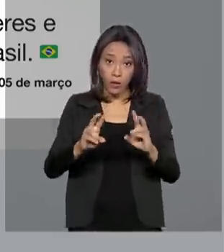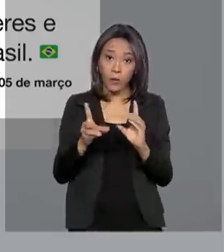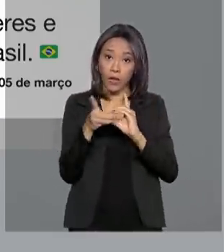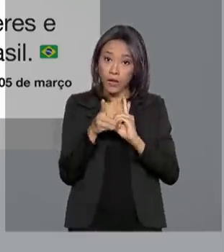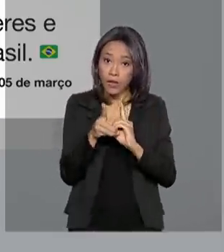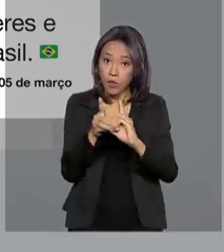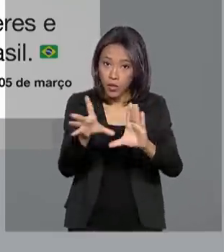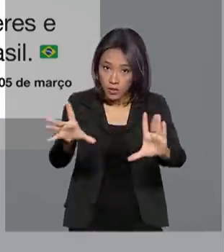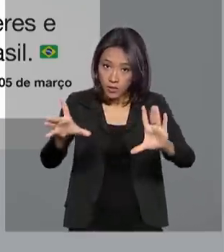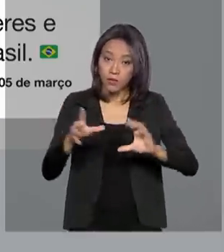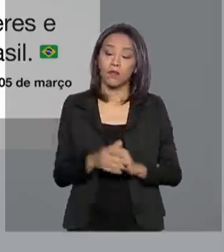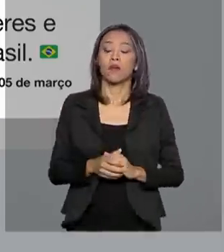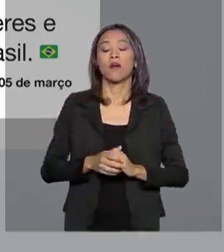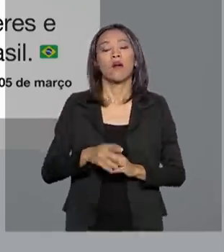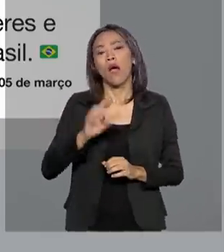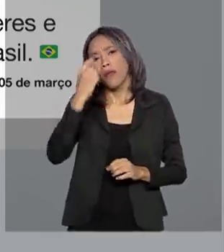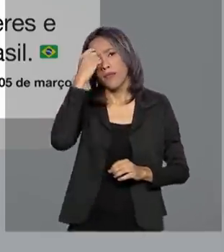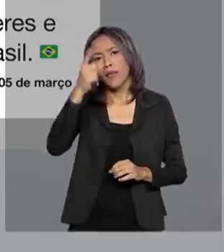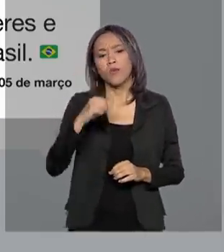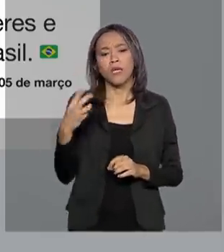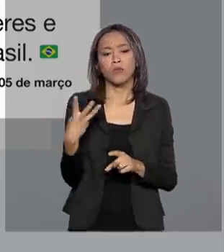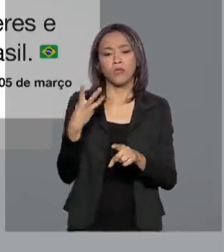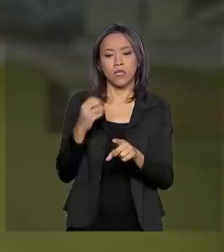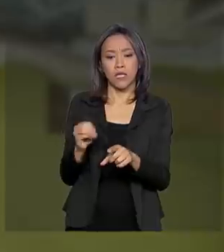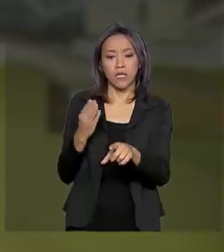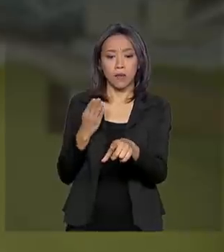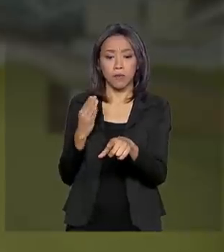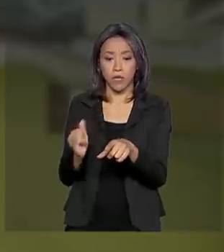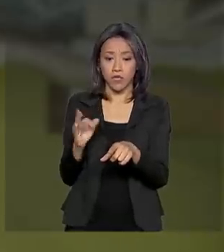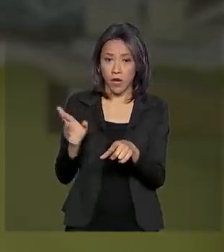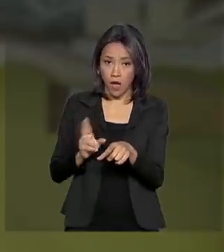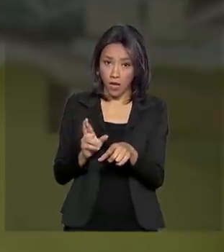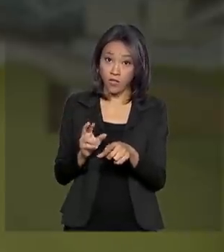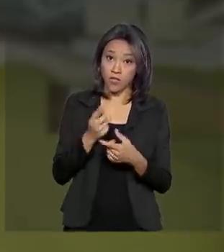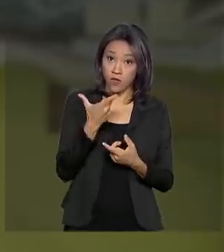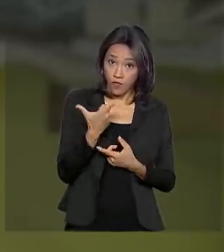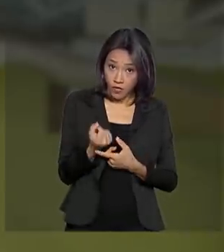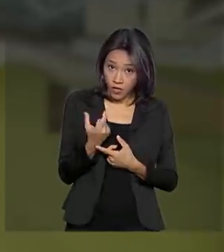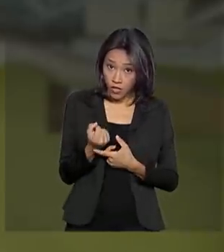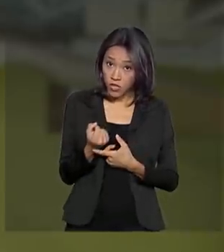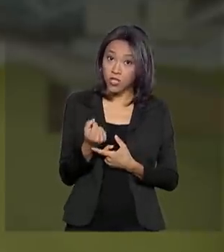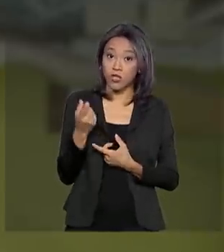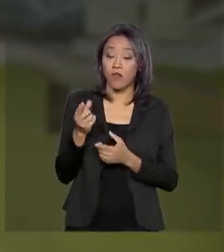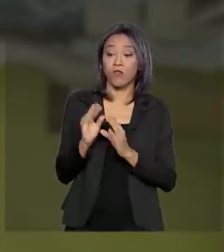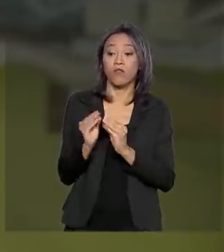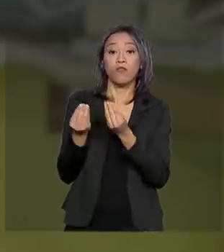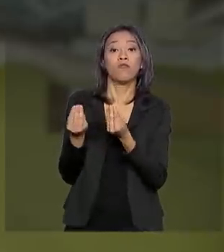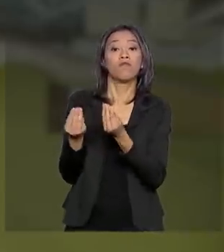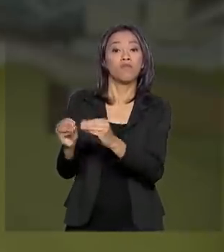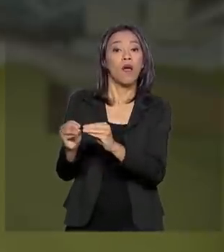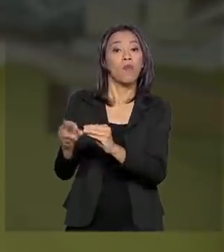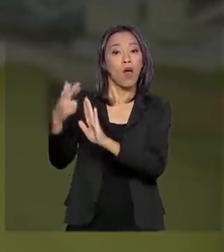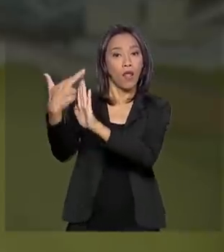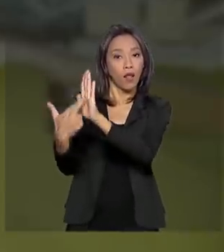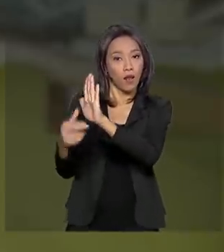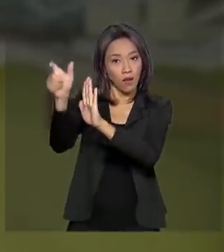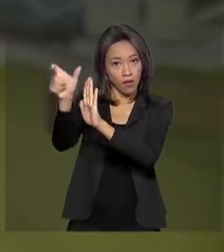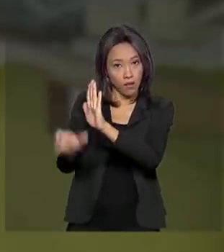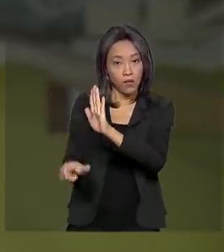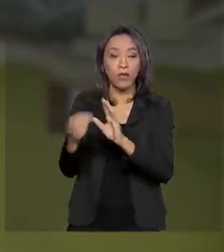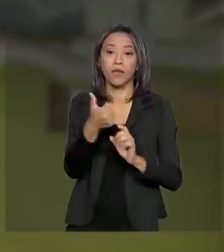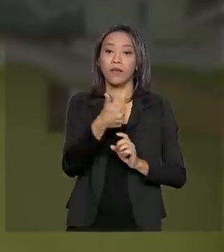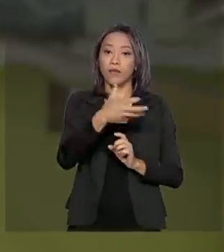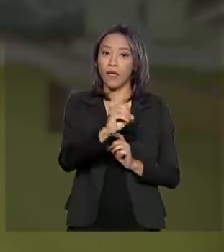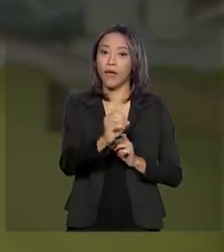A ideia é que dos 30 bilhões de reais, 20 fiquem a cargo do relator e 10 retornem para o